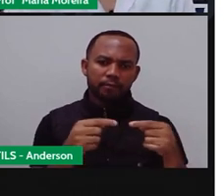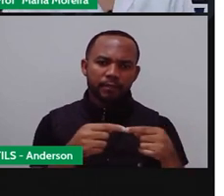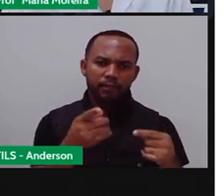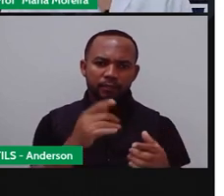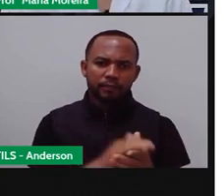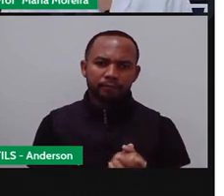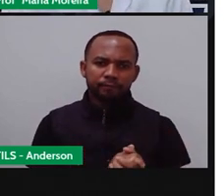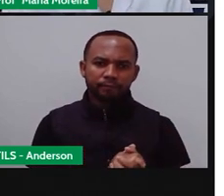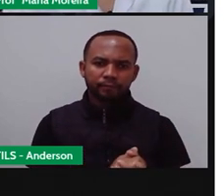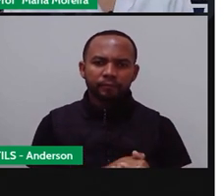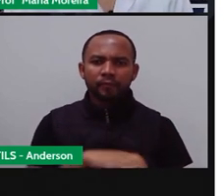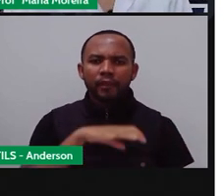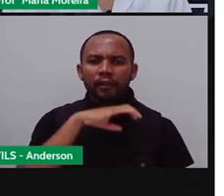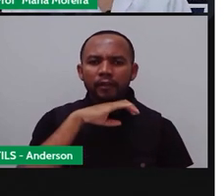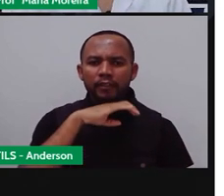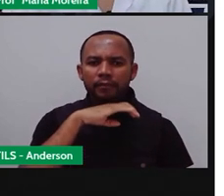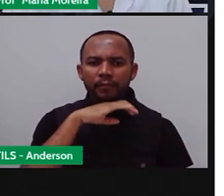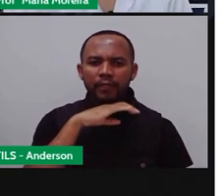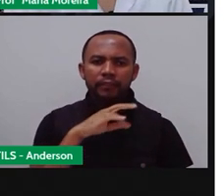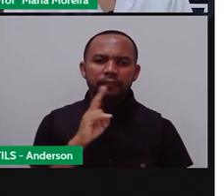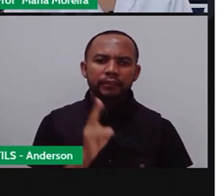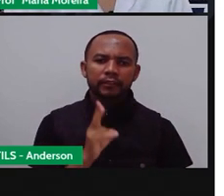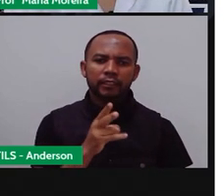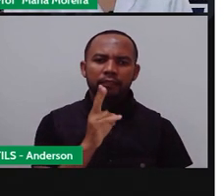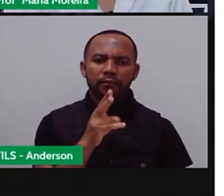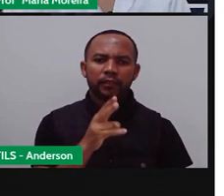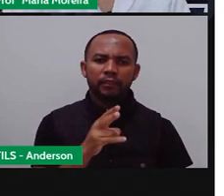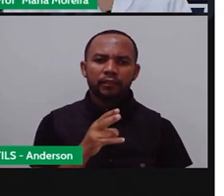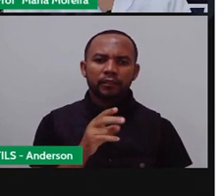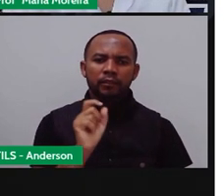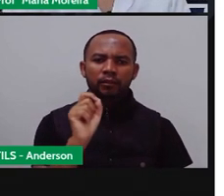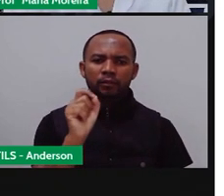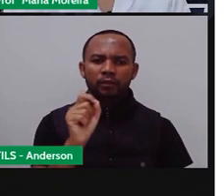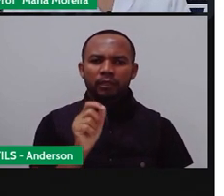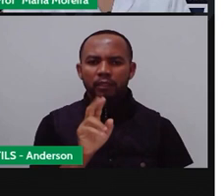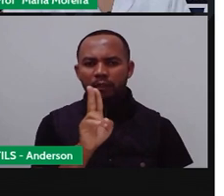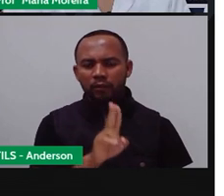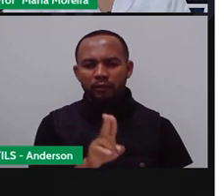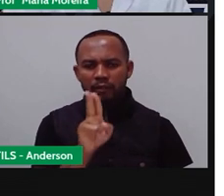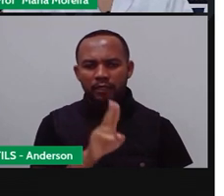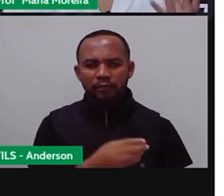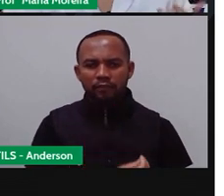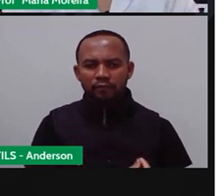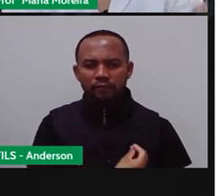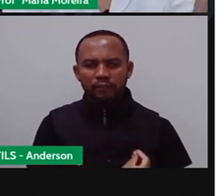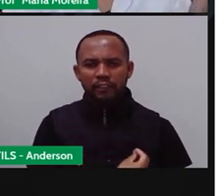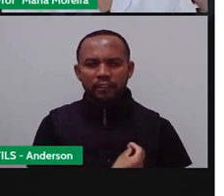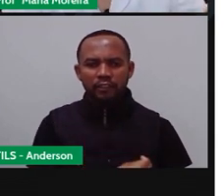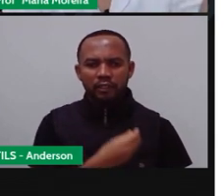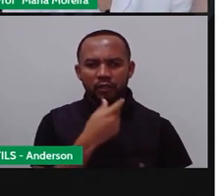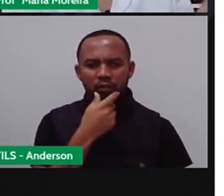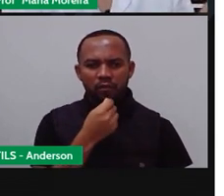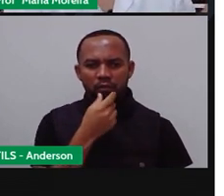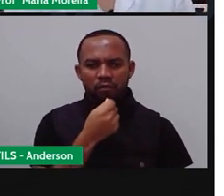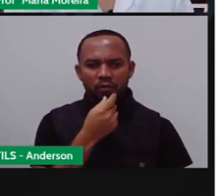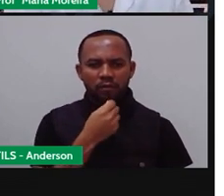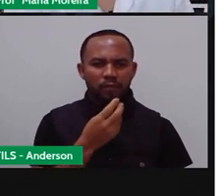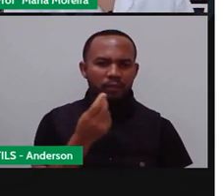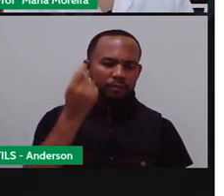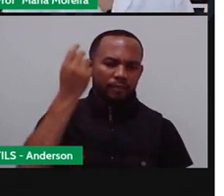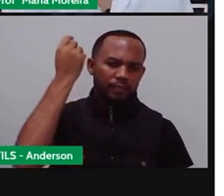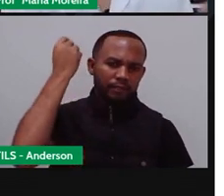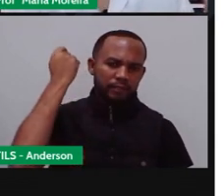Bom, os animais, eles sempre foram utilizados na vida do homem, a gente já sabe disso, não foi isso? A gente tá aqui falando, né? Desde os